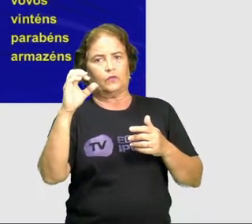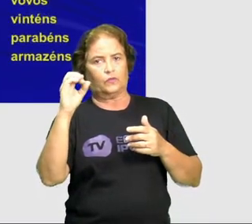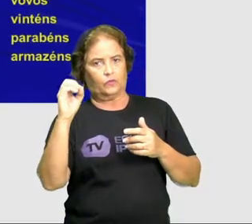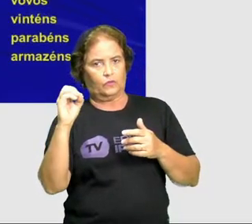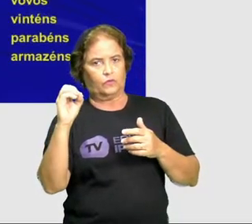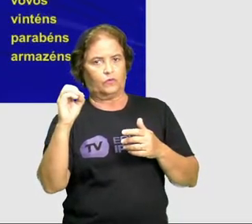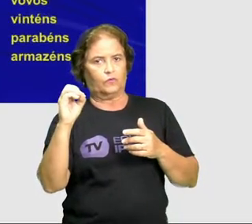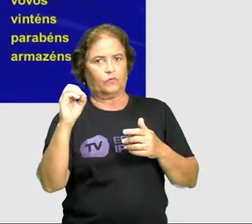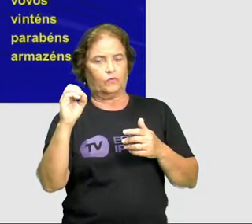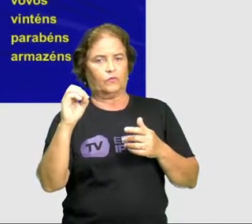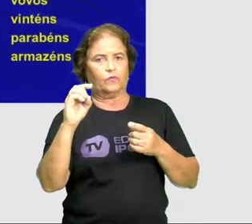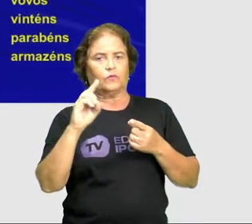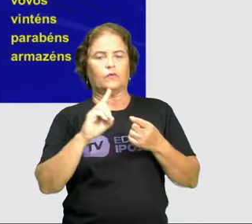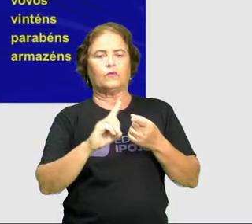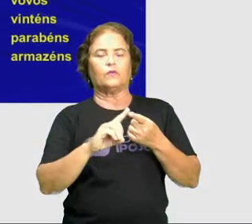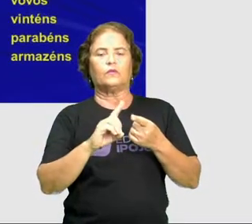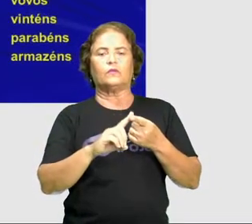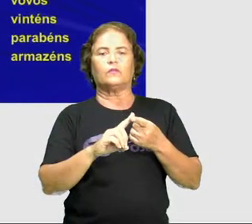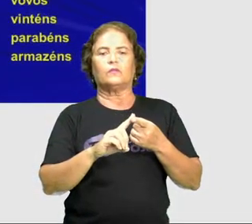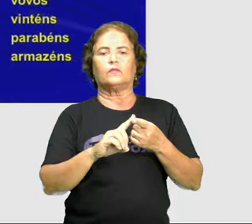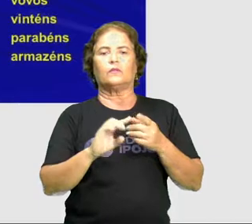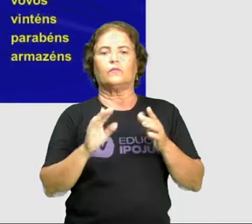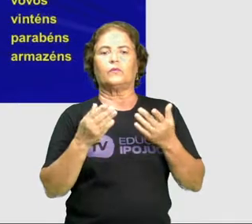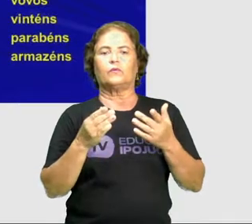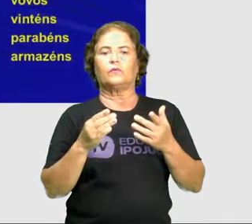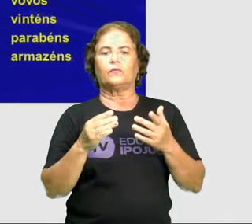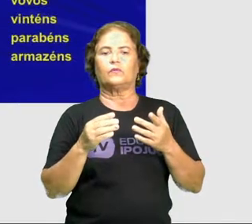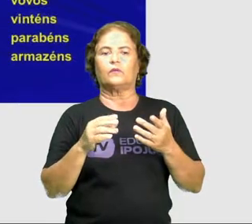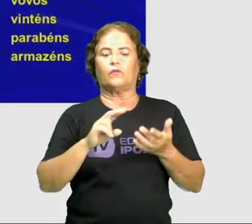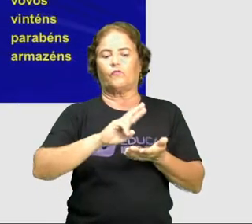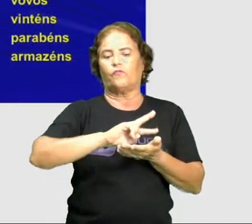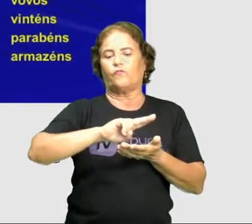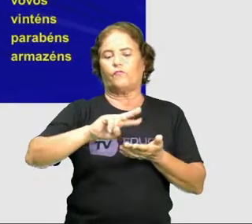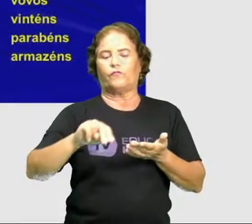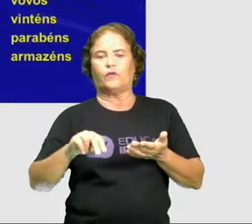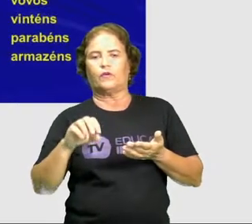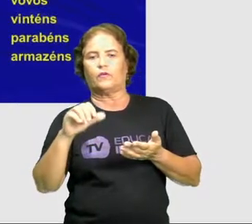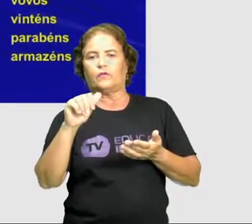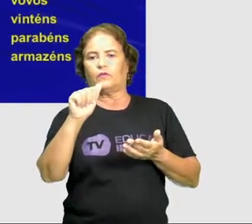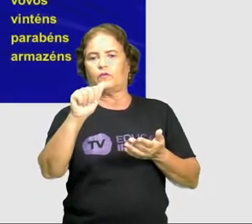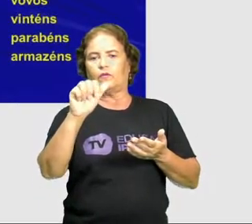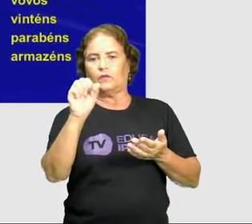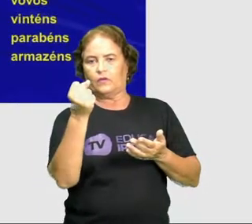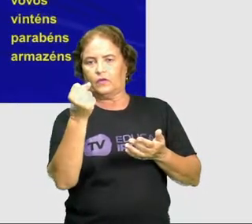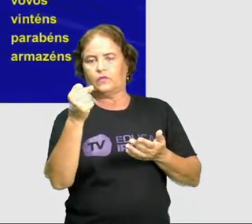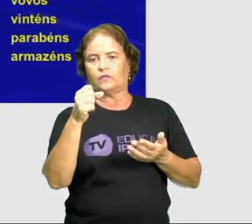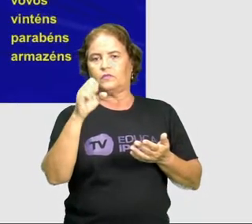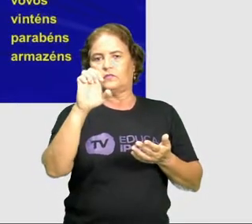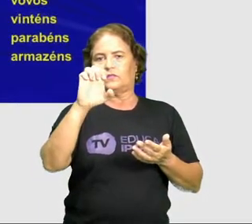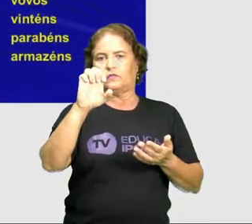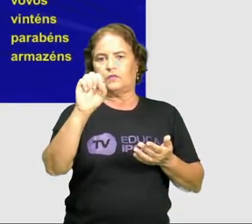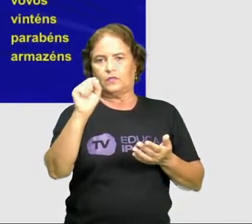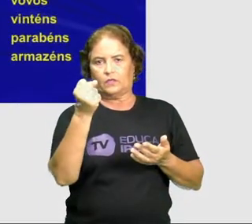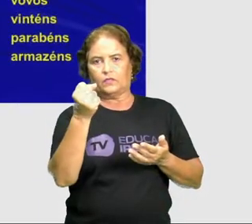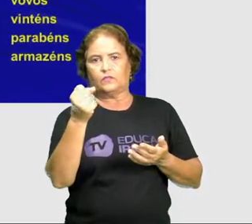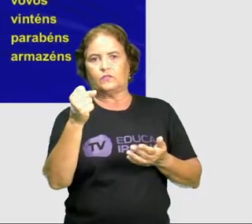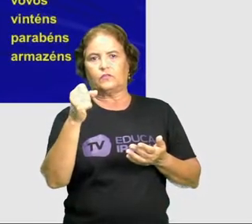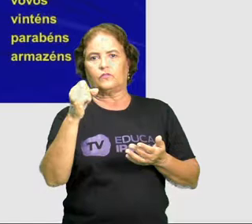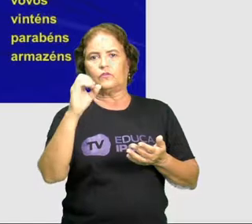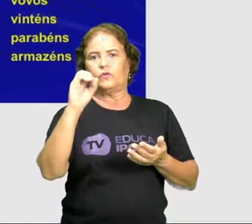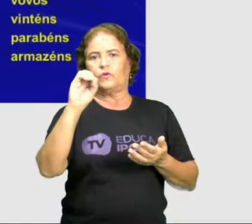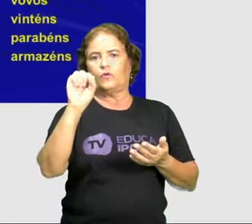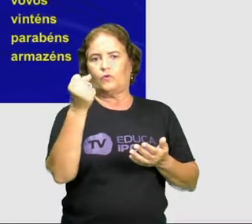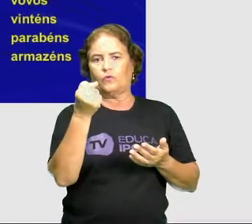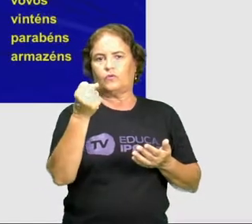EM e também em respectivas plurais, AS, ES, OS e ENS. A gente acentua